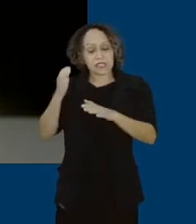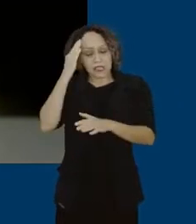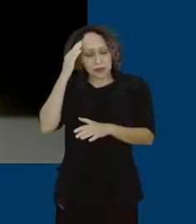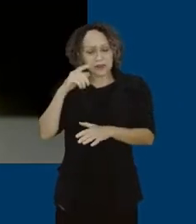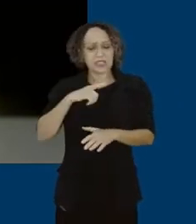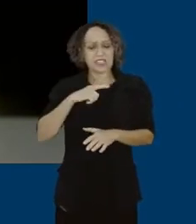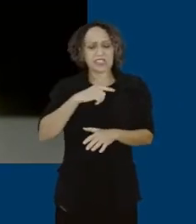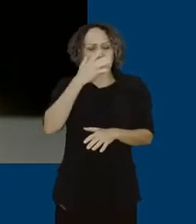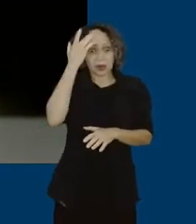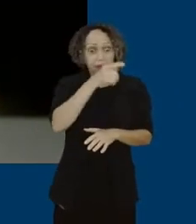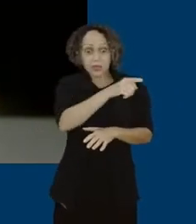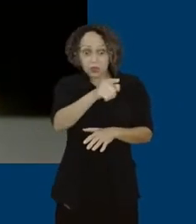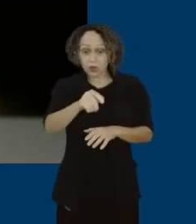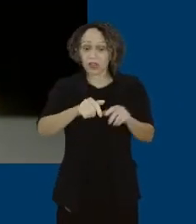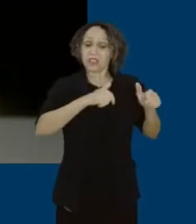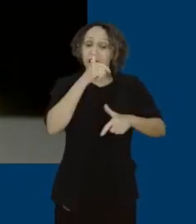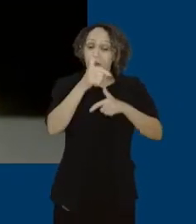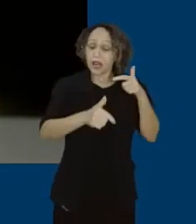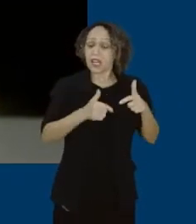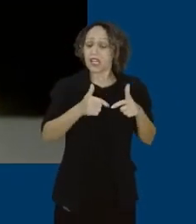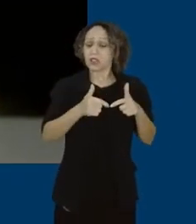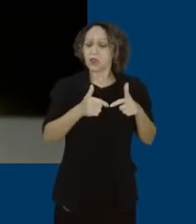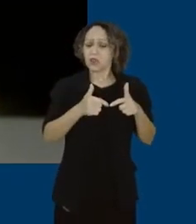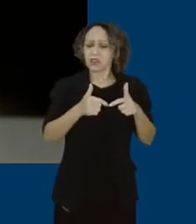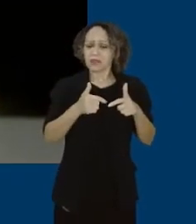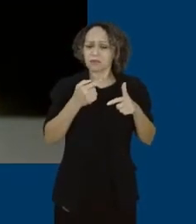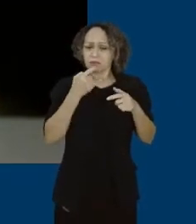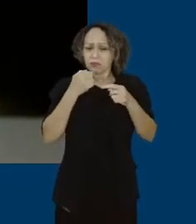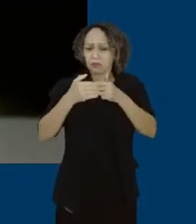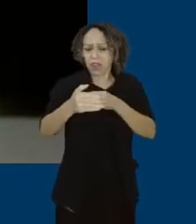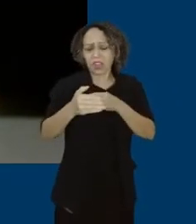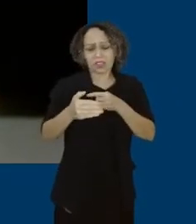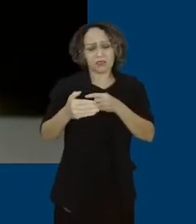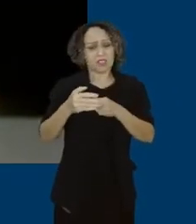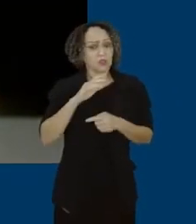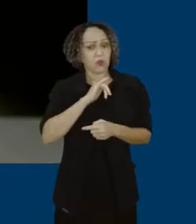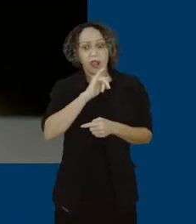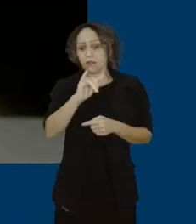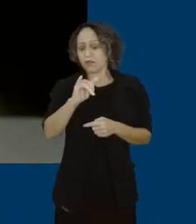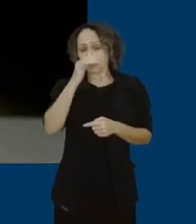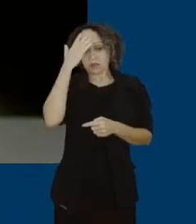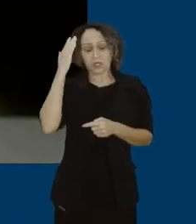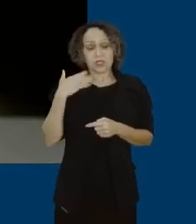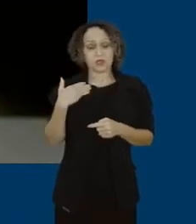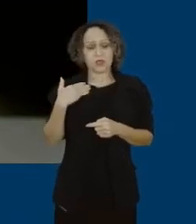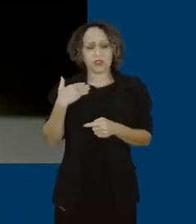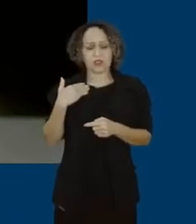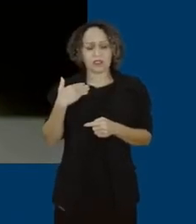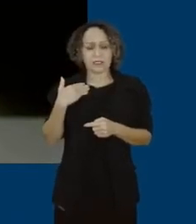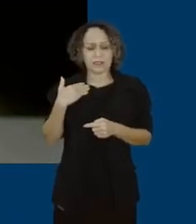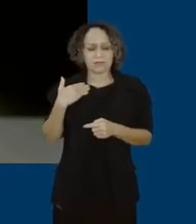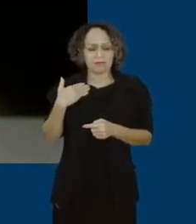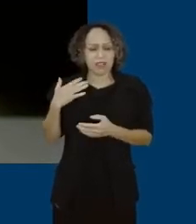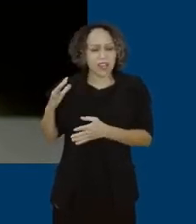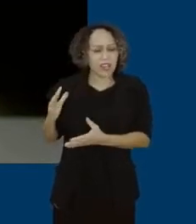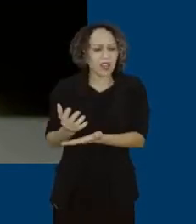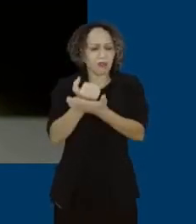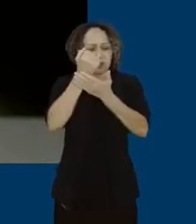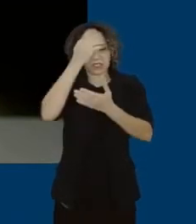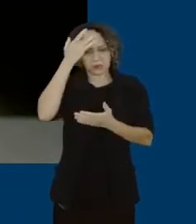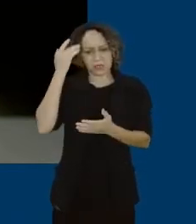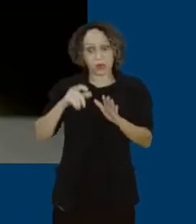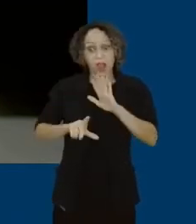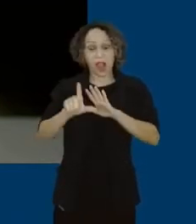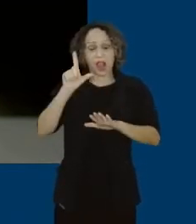acontecer. Agora, esta é uma das barragens. 42 barragens em Minas Gerais têm risco de rompimento.